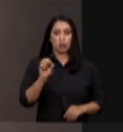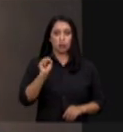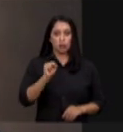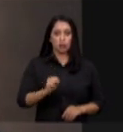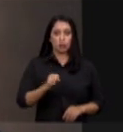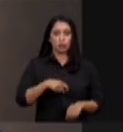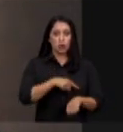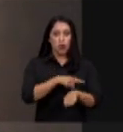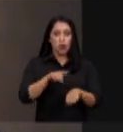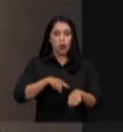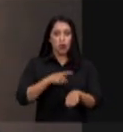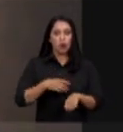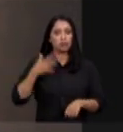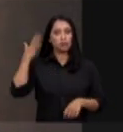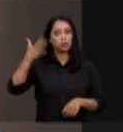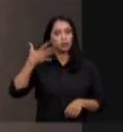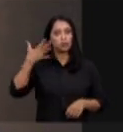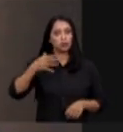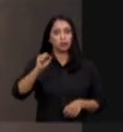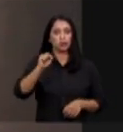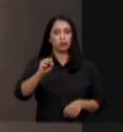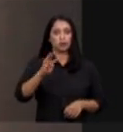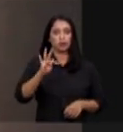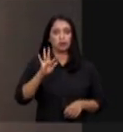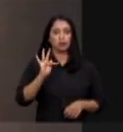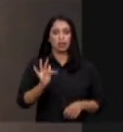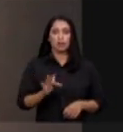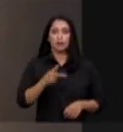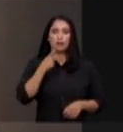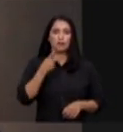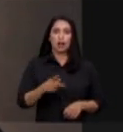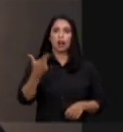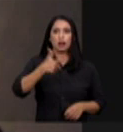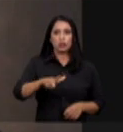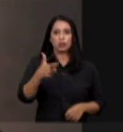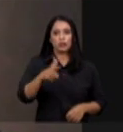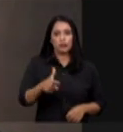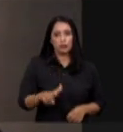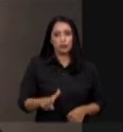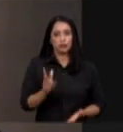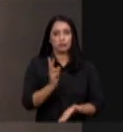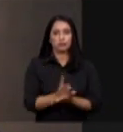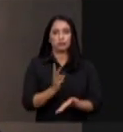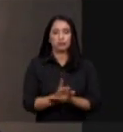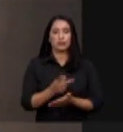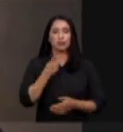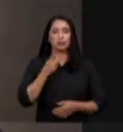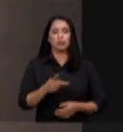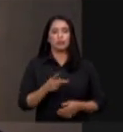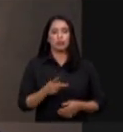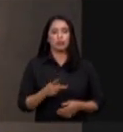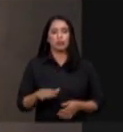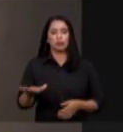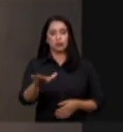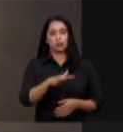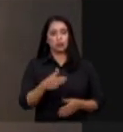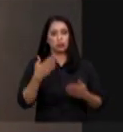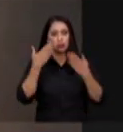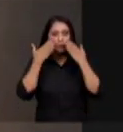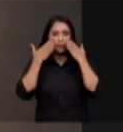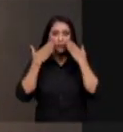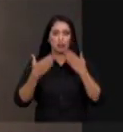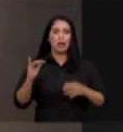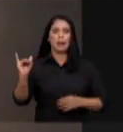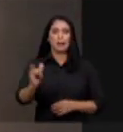Supremo, ouvi com muita atenção e não quero ser repetitivo. Prometo ser breve. É unânime a todos os apresentadores a